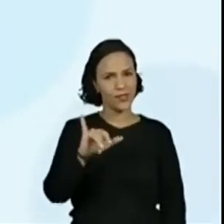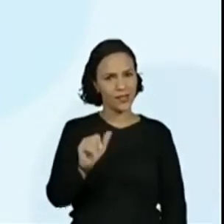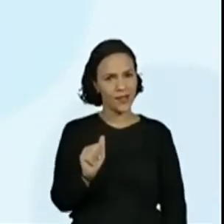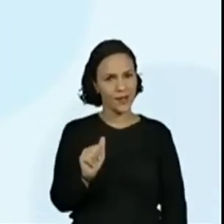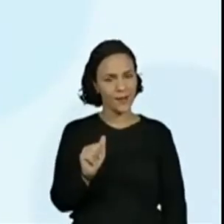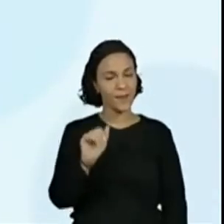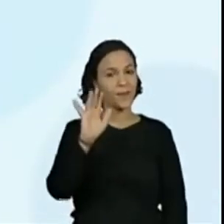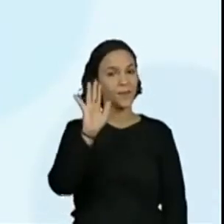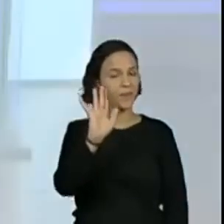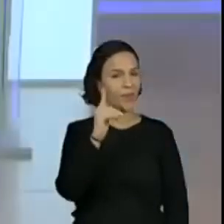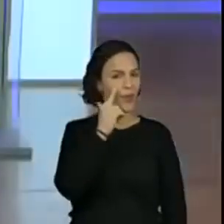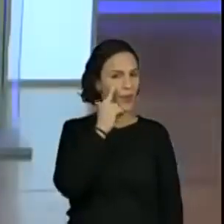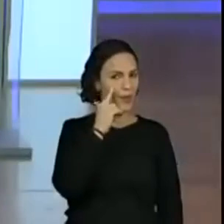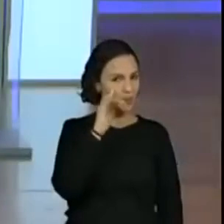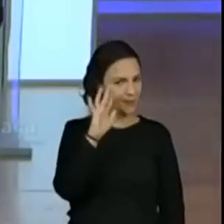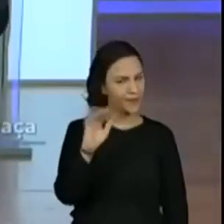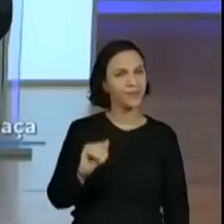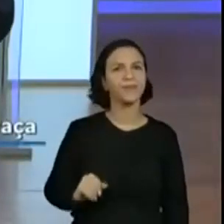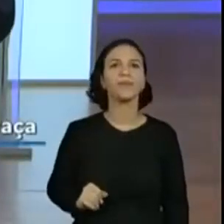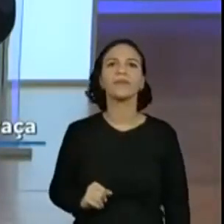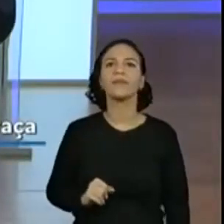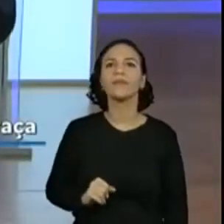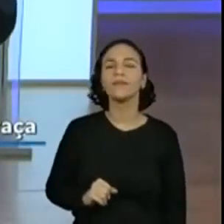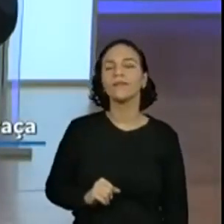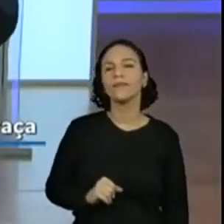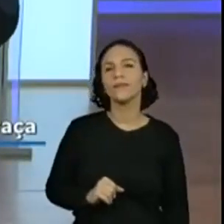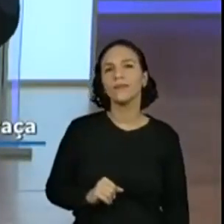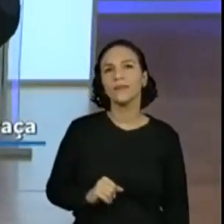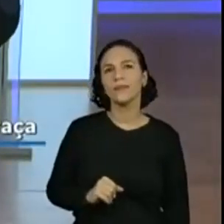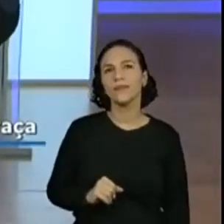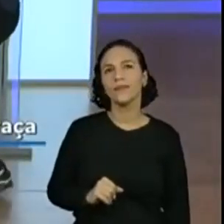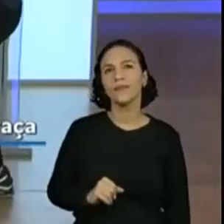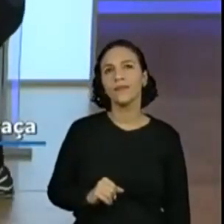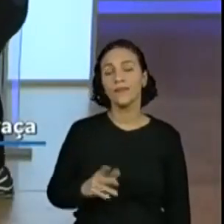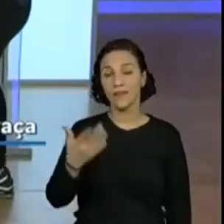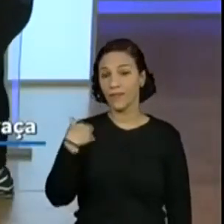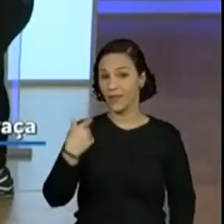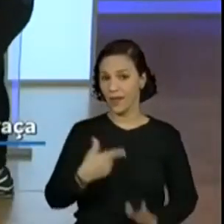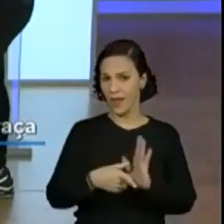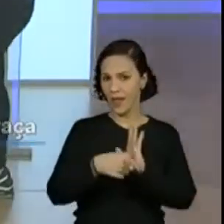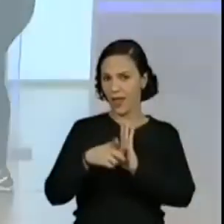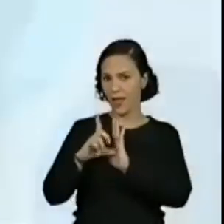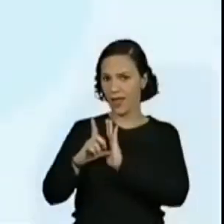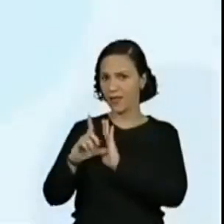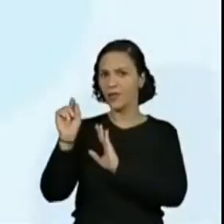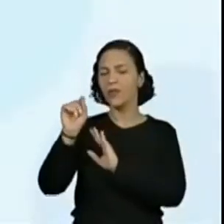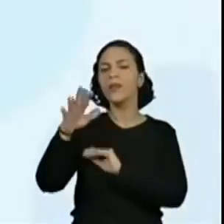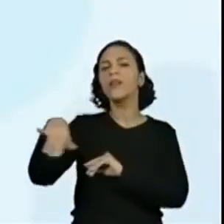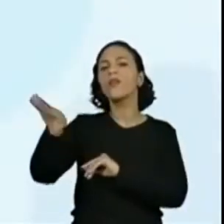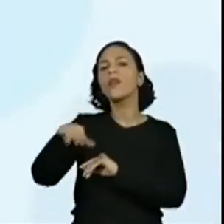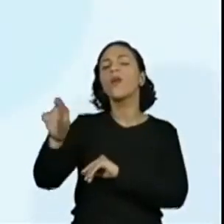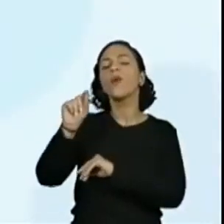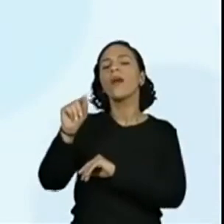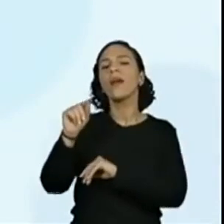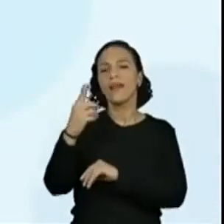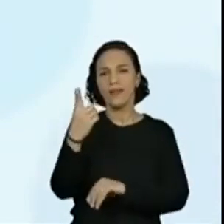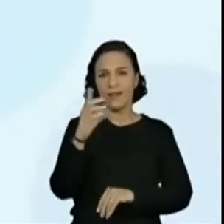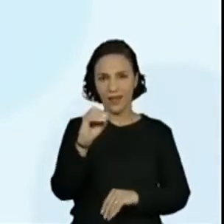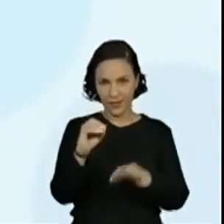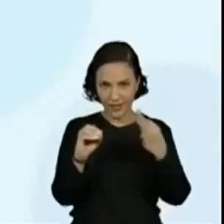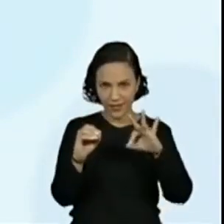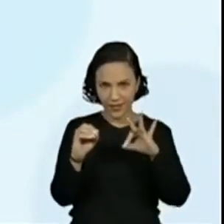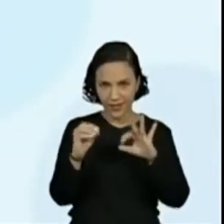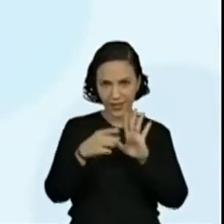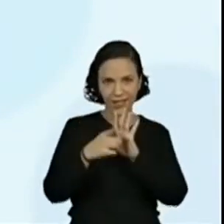lembrar o que a gente acabou de ver até... O a gente estava somando? Que número que estava dando lá? O 10. O 10.